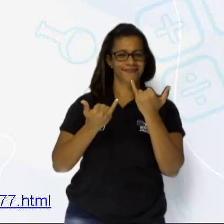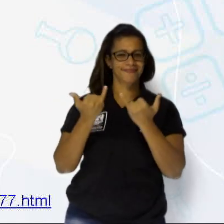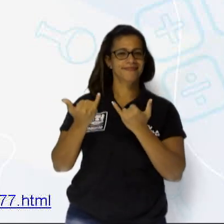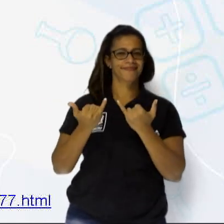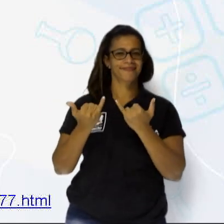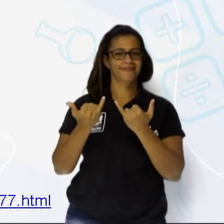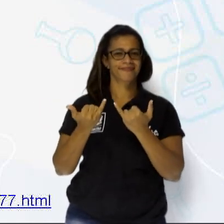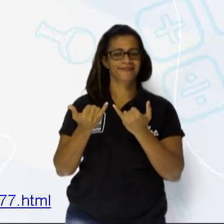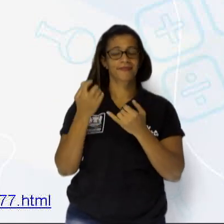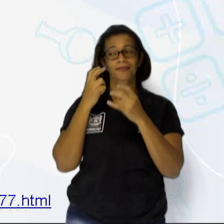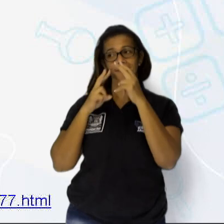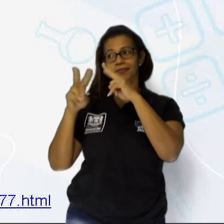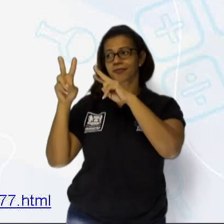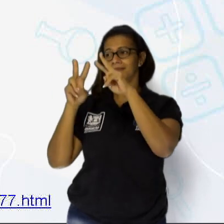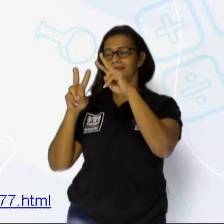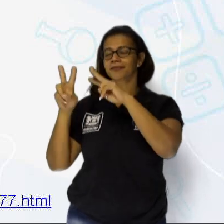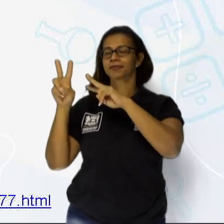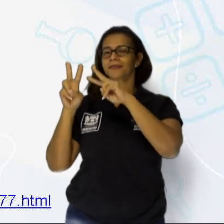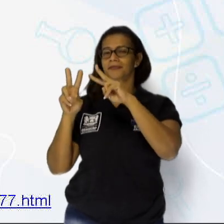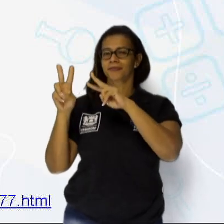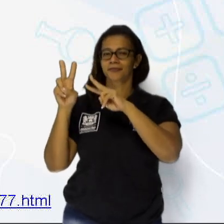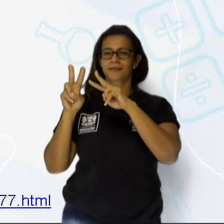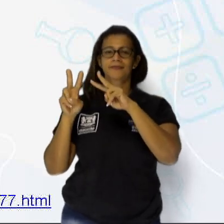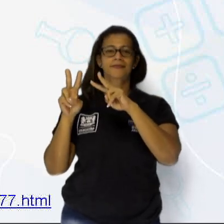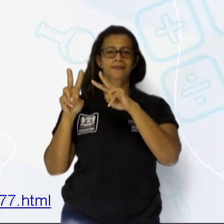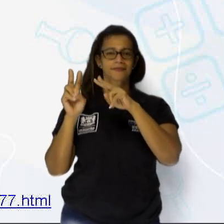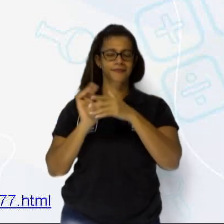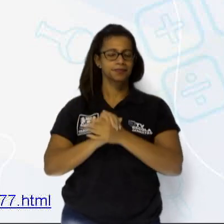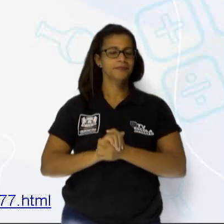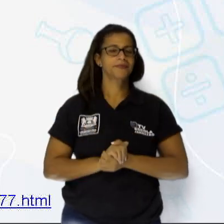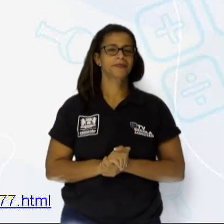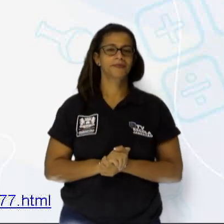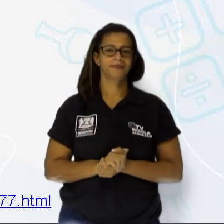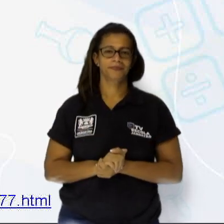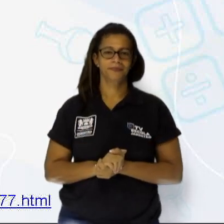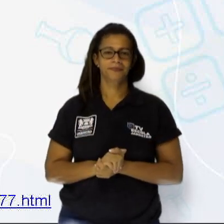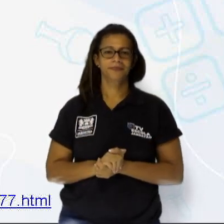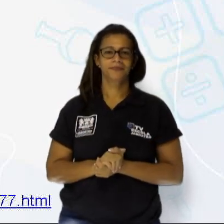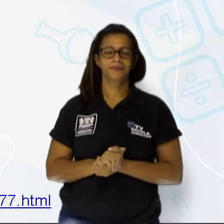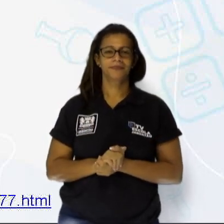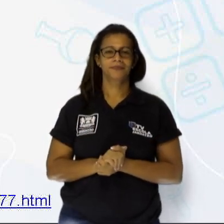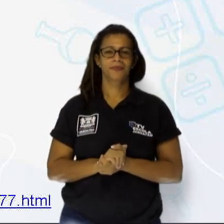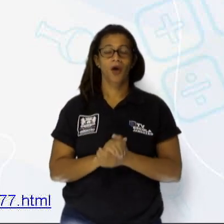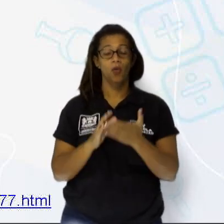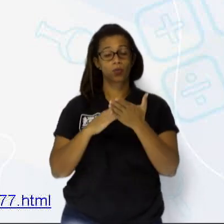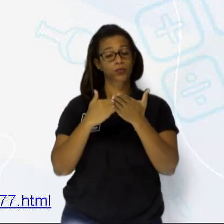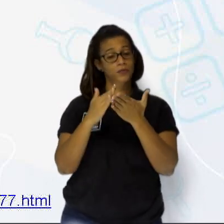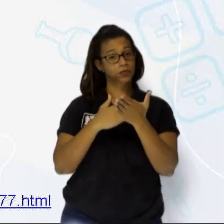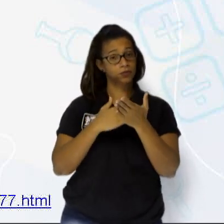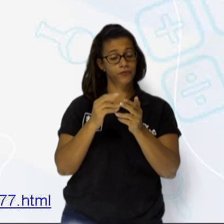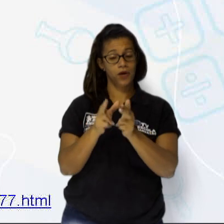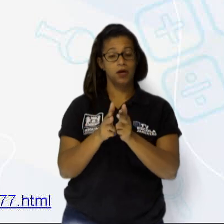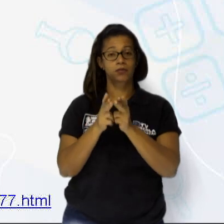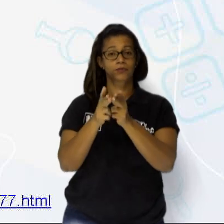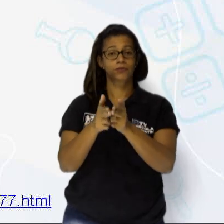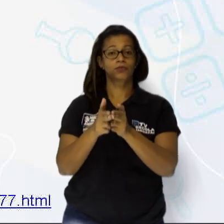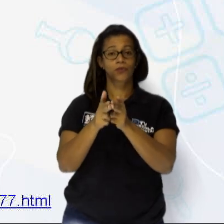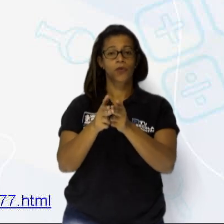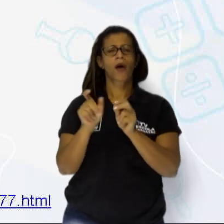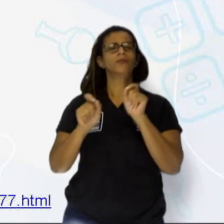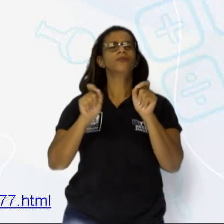ilustração de Nelson Cruz. O livro Arca de Noé. De autoria de quem? Vinícius de